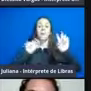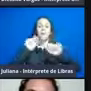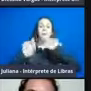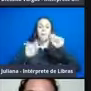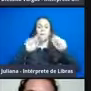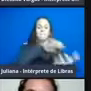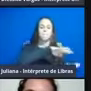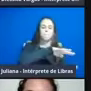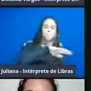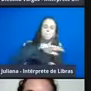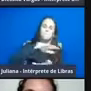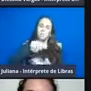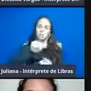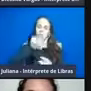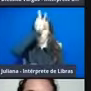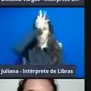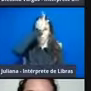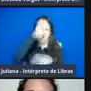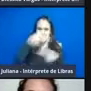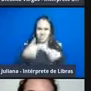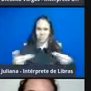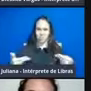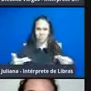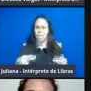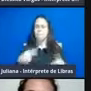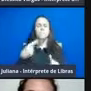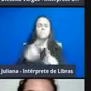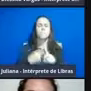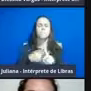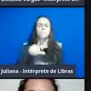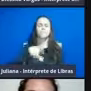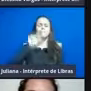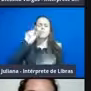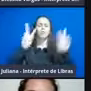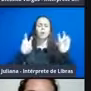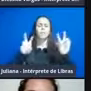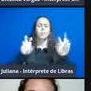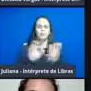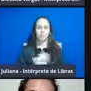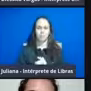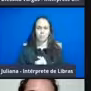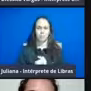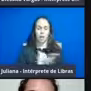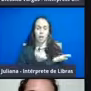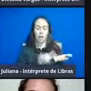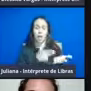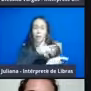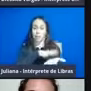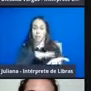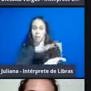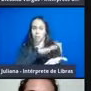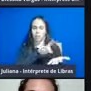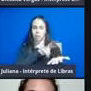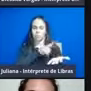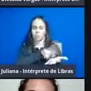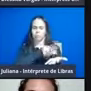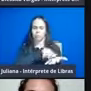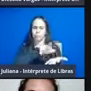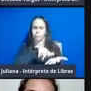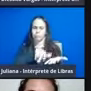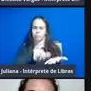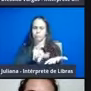insetos. Por que que nós escolhemos esse tema? A literatura, ela traz vários pontos, né,